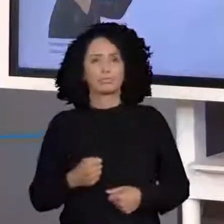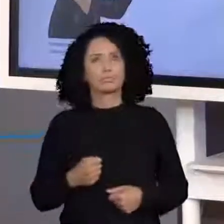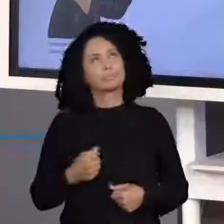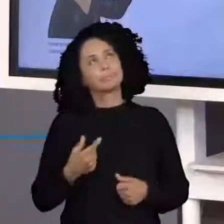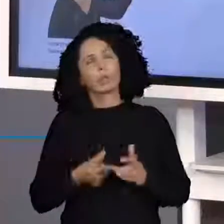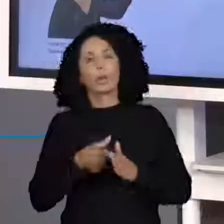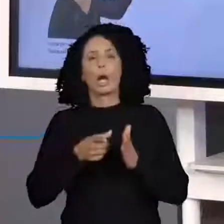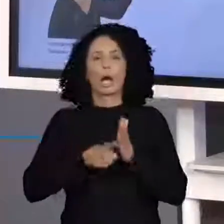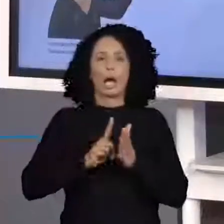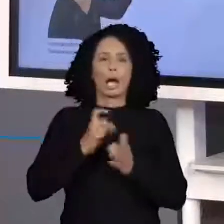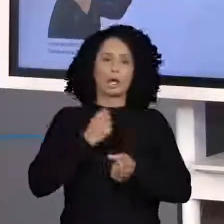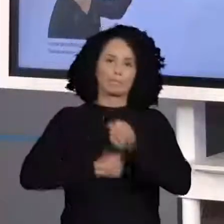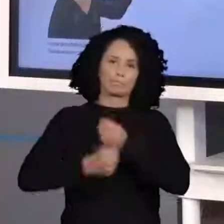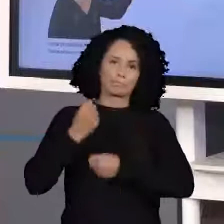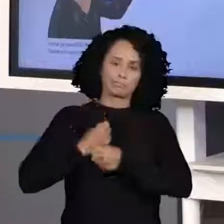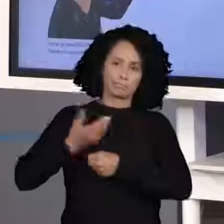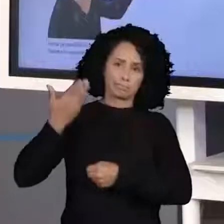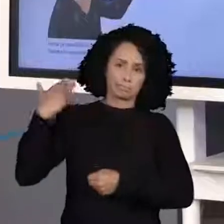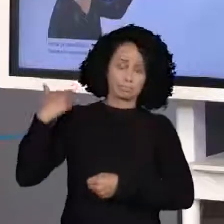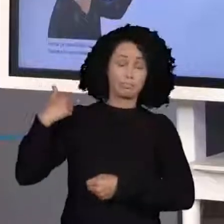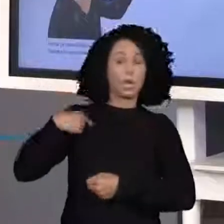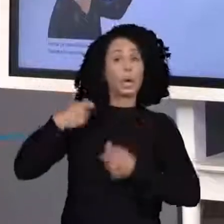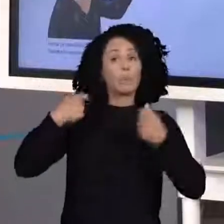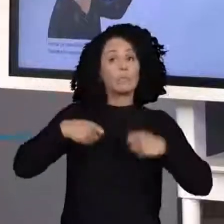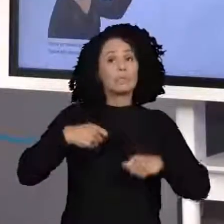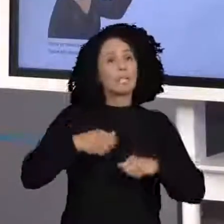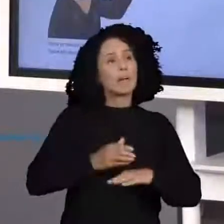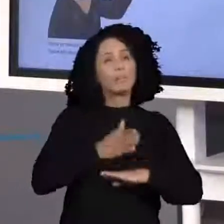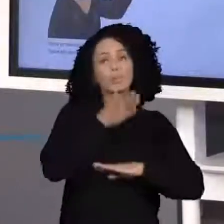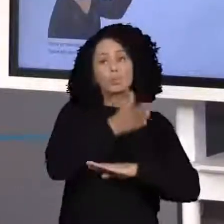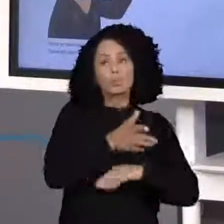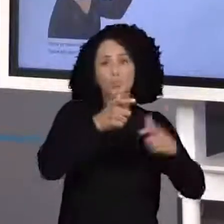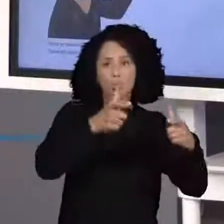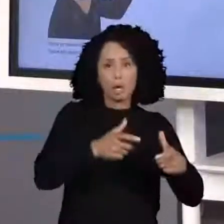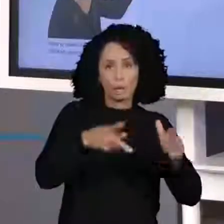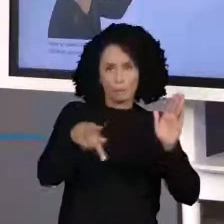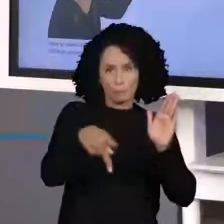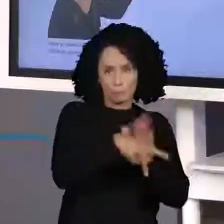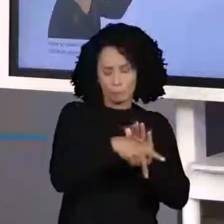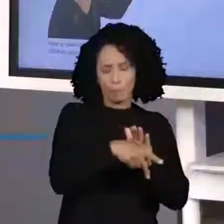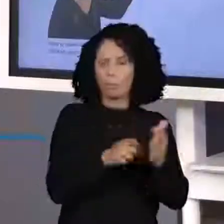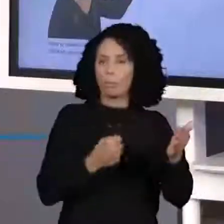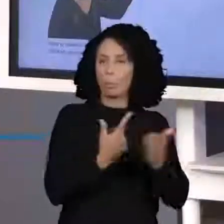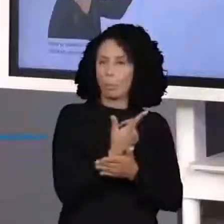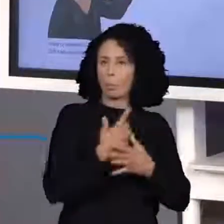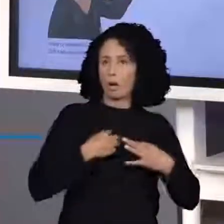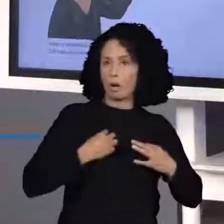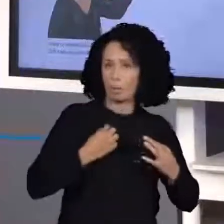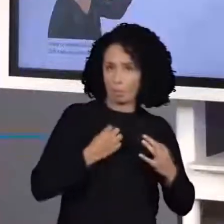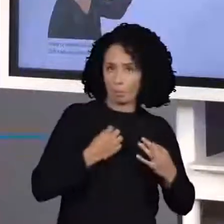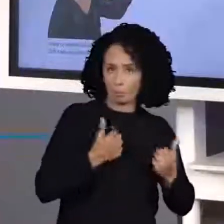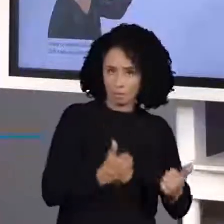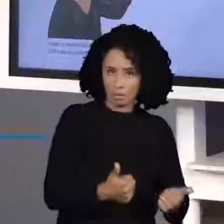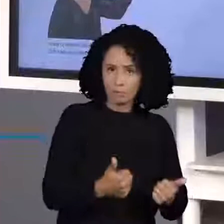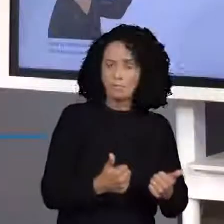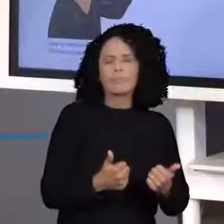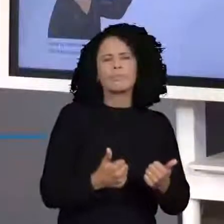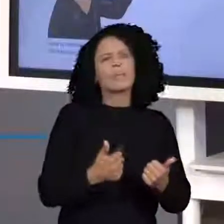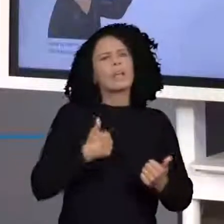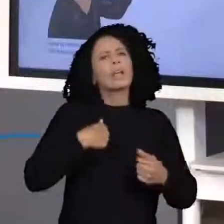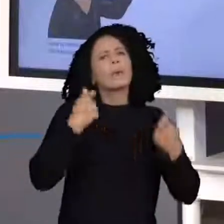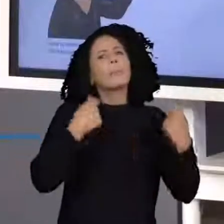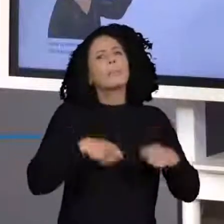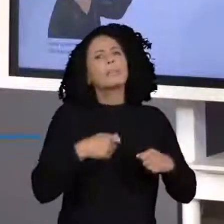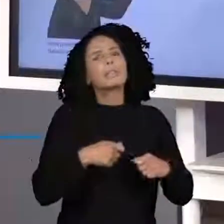alguns anos atrás, eu precisava ir até um estabelecimento comprar algo, comprar uma roupa, por exemplo. Hoje, será que eu preciso